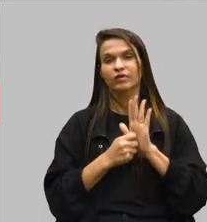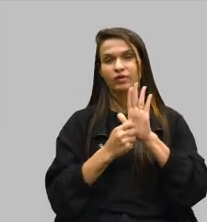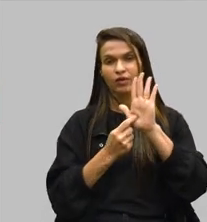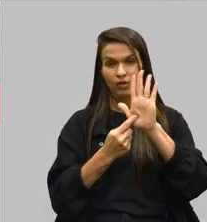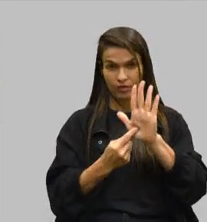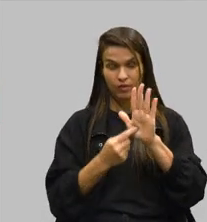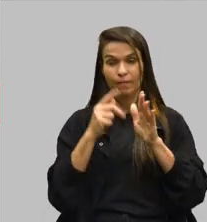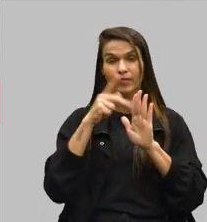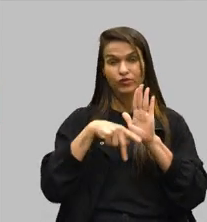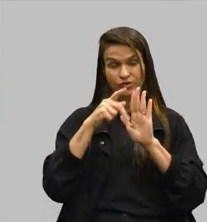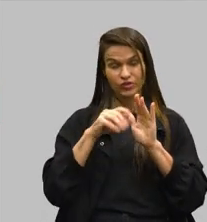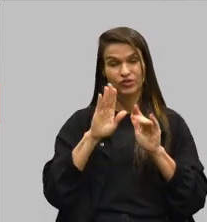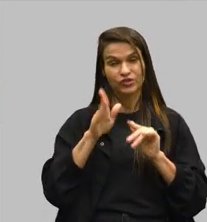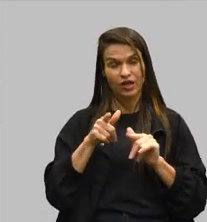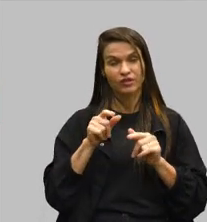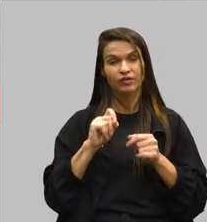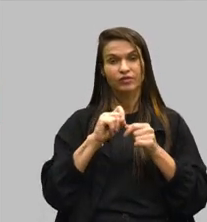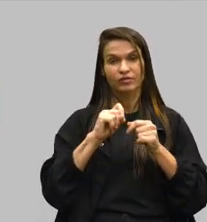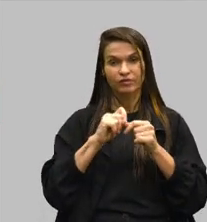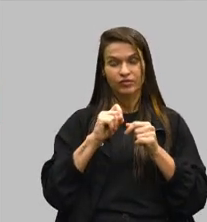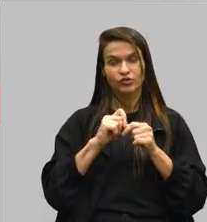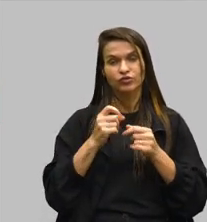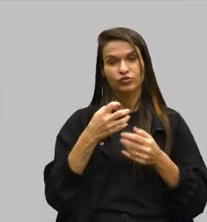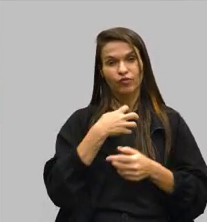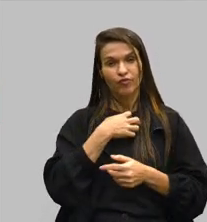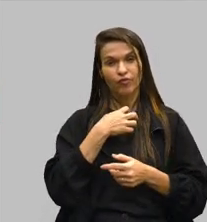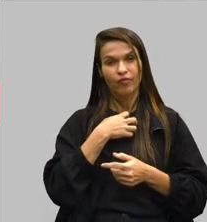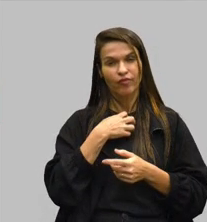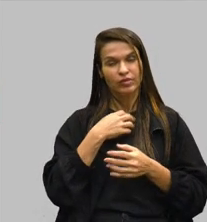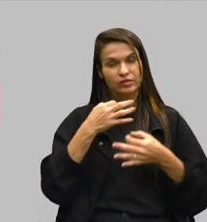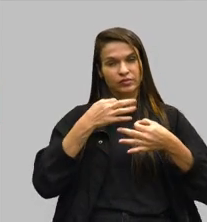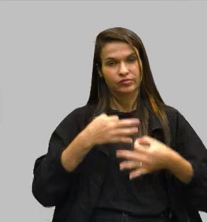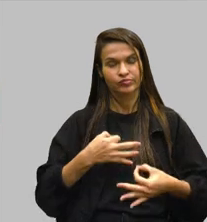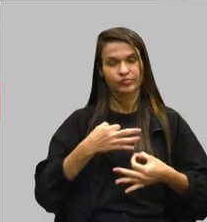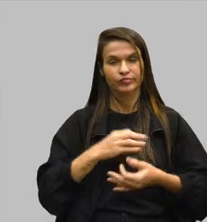mas que já está sendo executada de maneira irretocável.